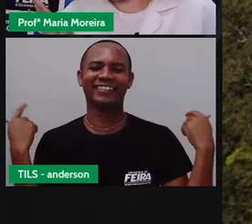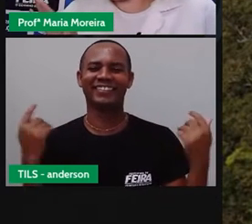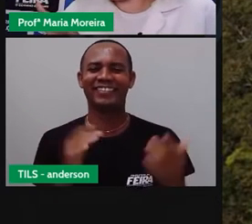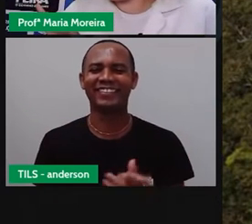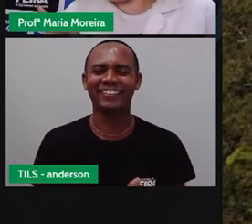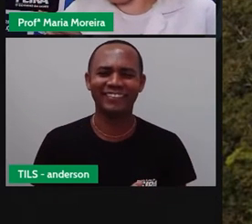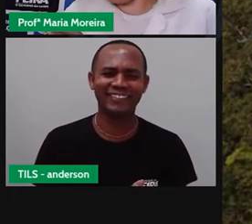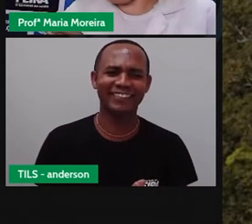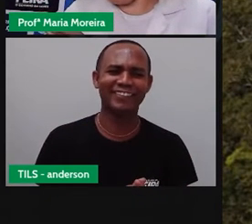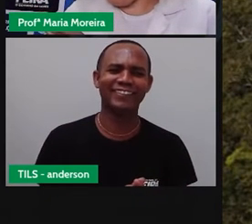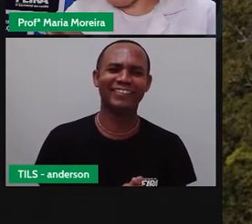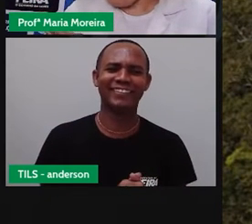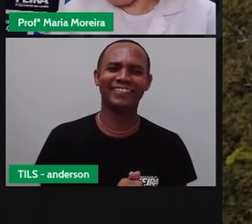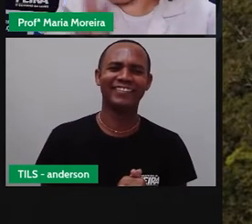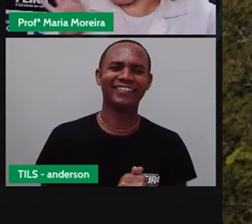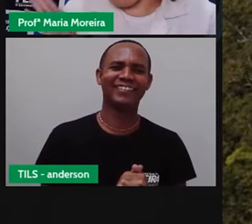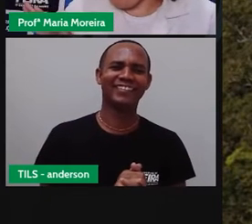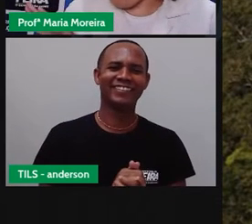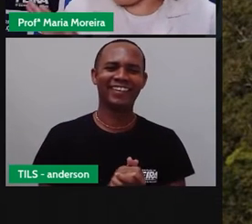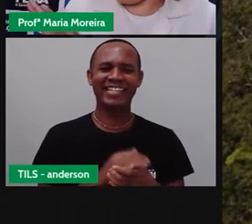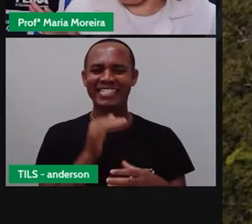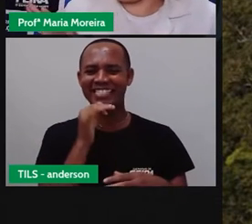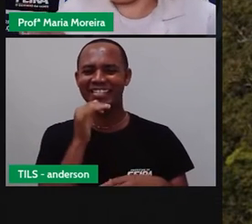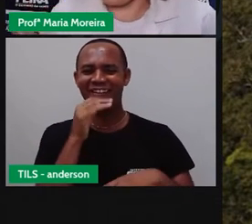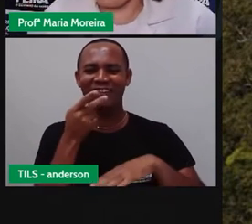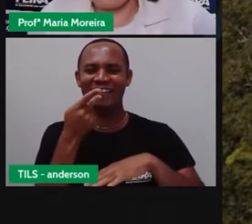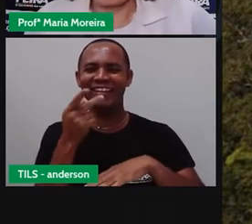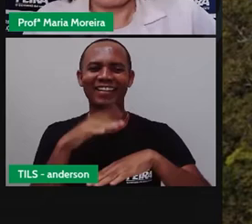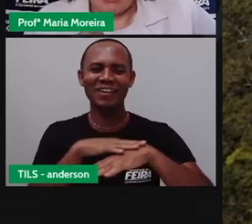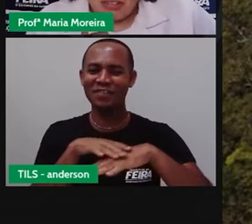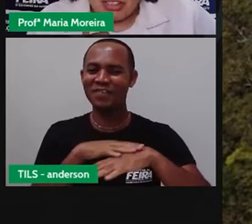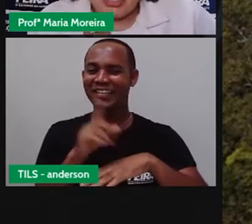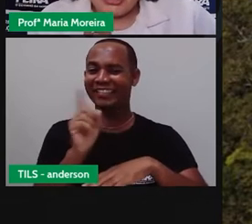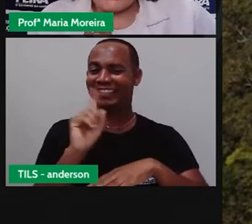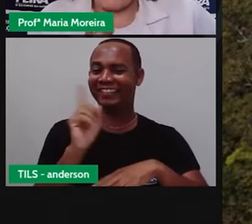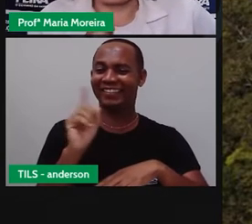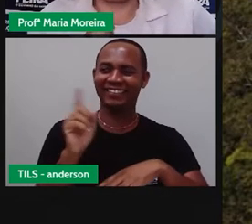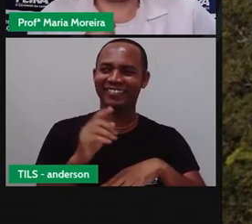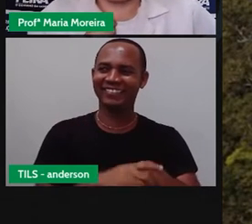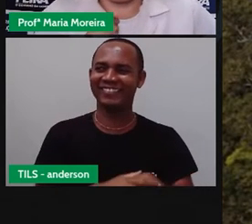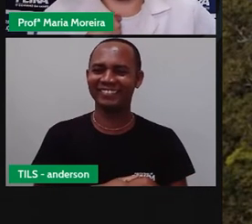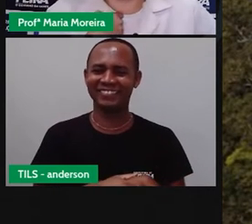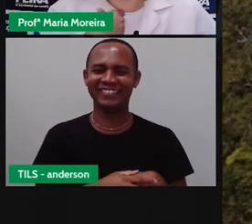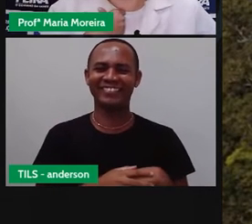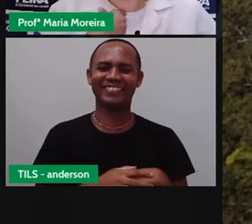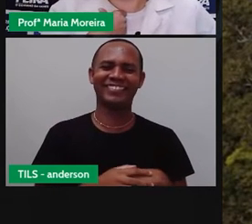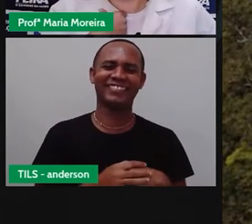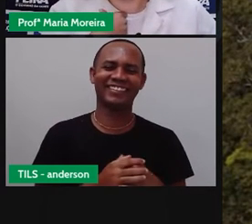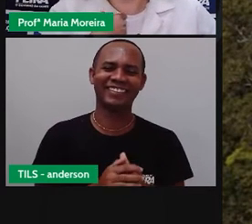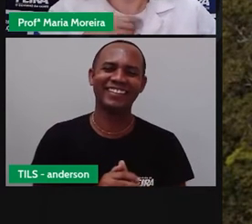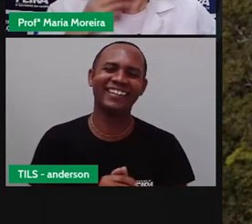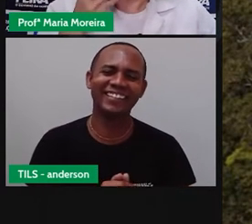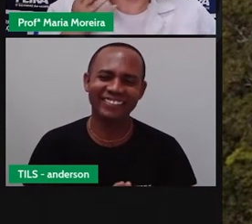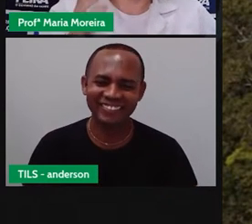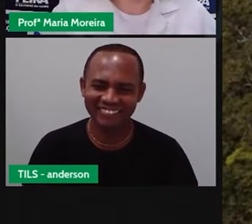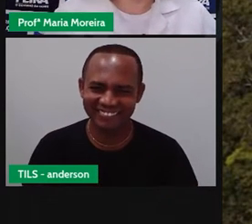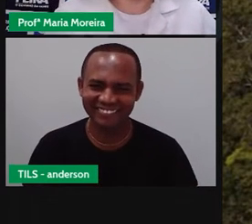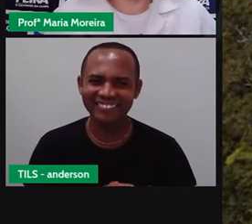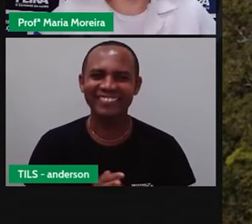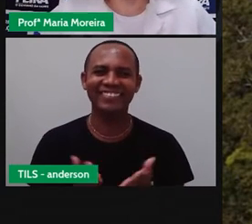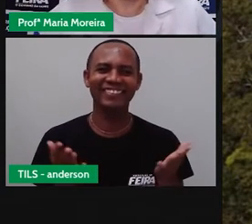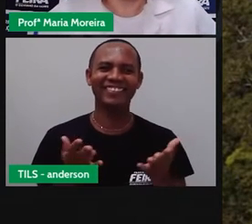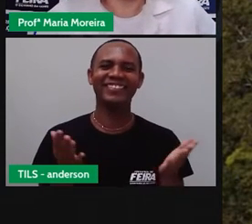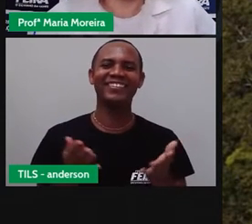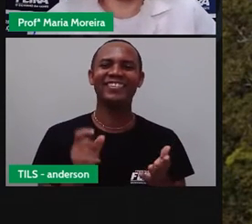não converse comigo! Não vou conversar com você! Tá vendo, gente? Amostrado demais! Bom, gente,